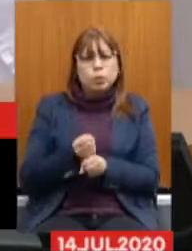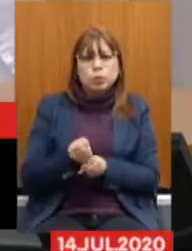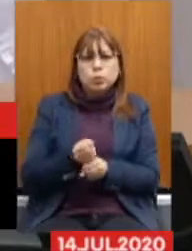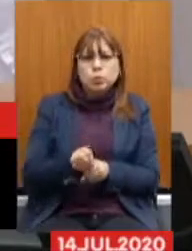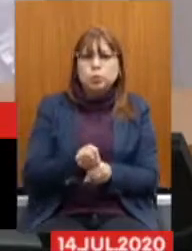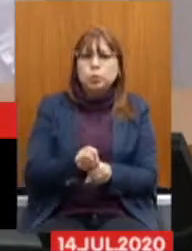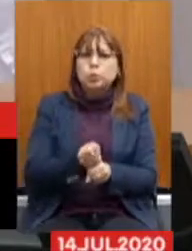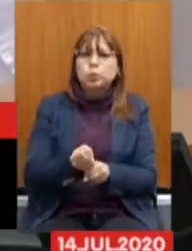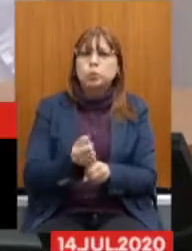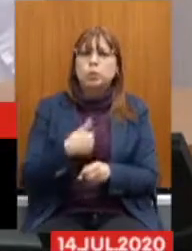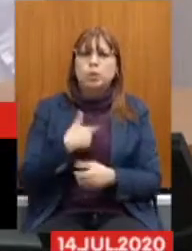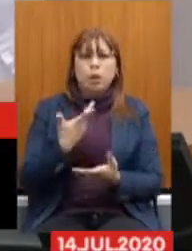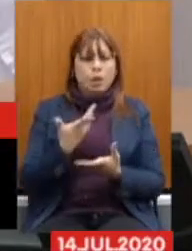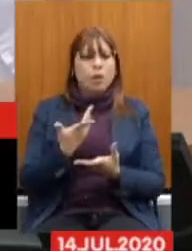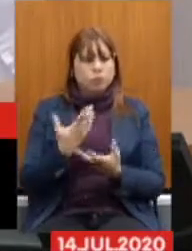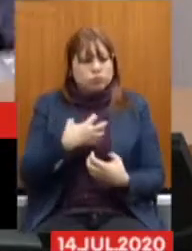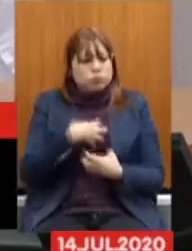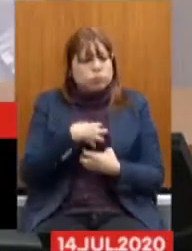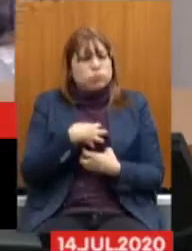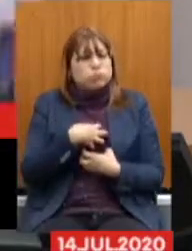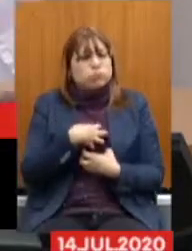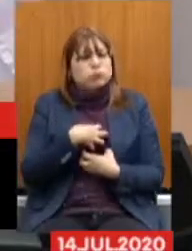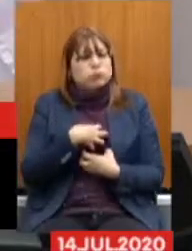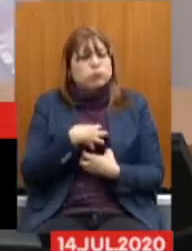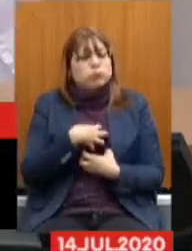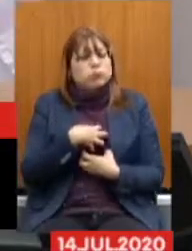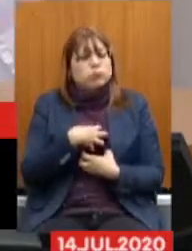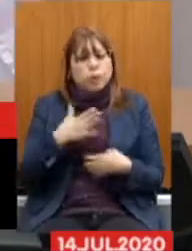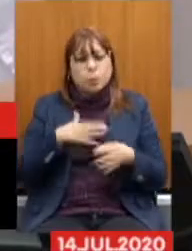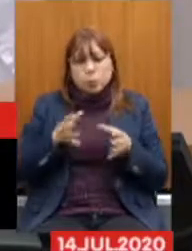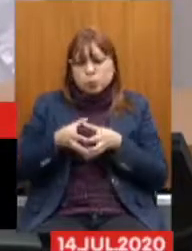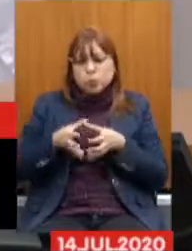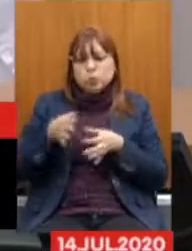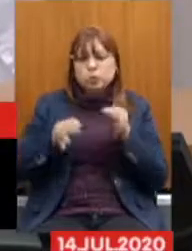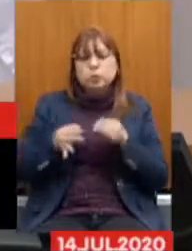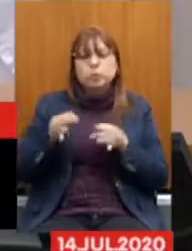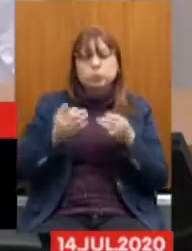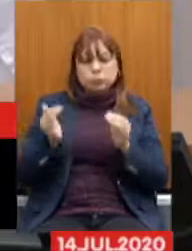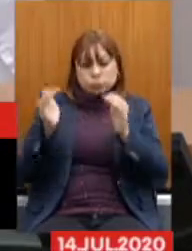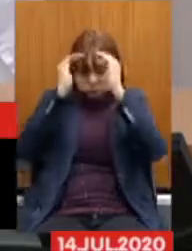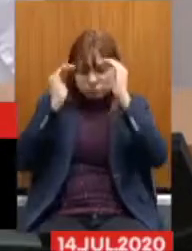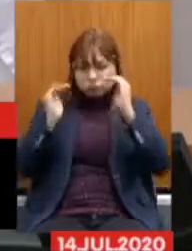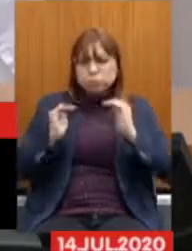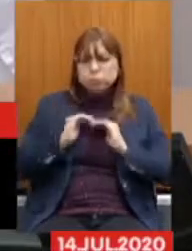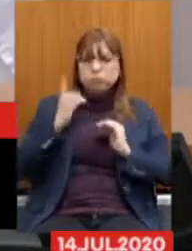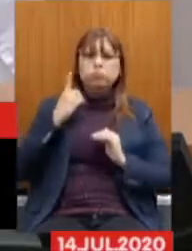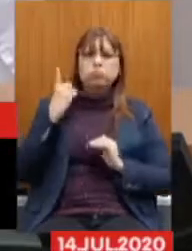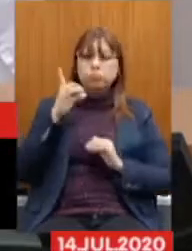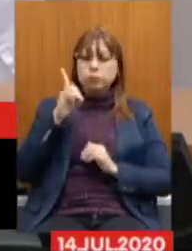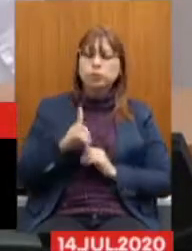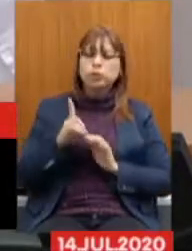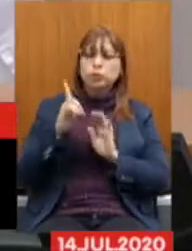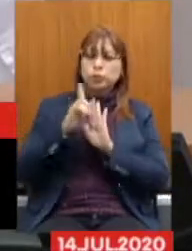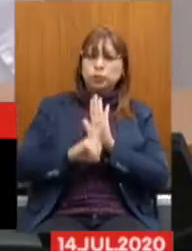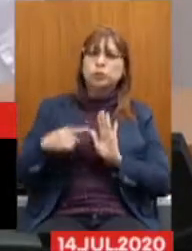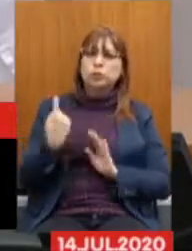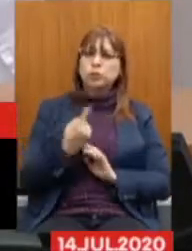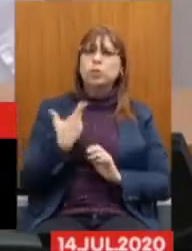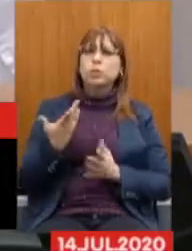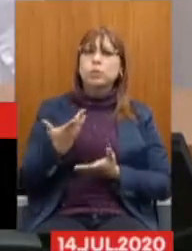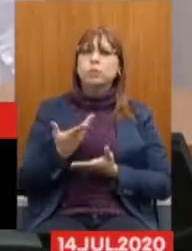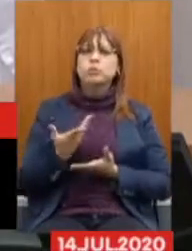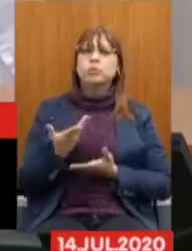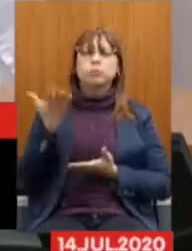Sempre me considerei Respeitada Em minha categoria Pelos deputados Nesse nosso direito Teve um tempo Mais